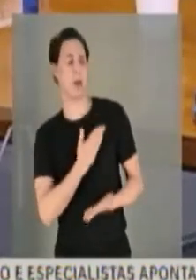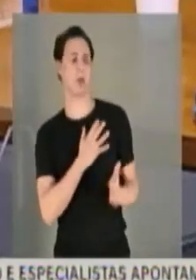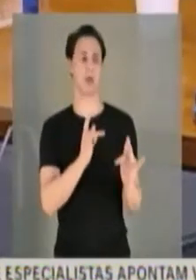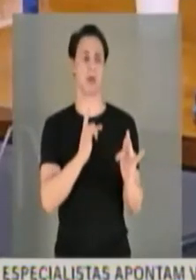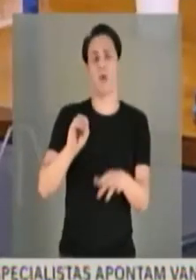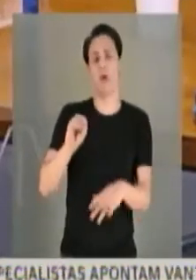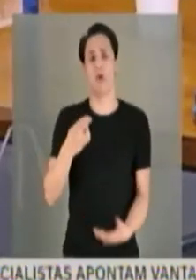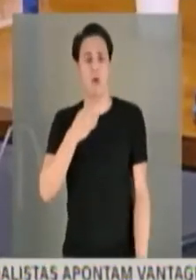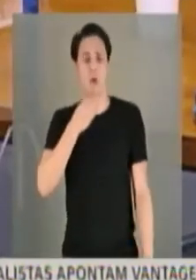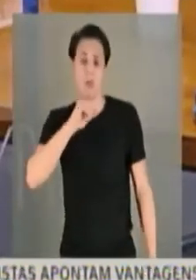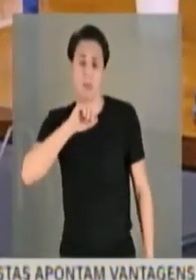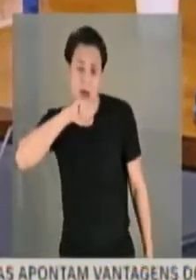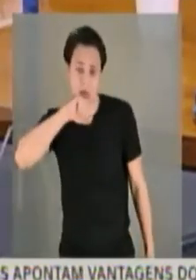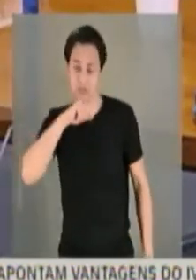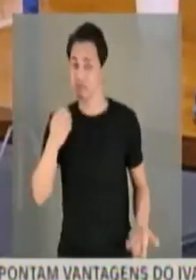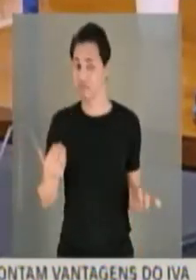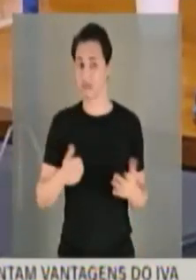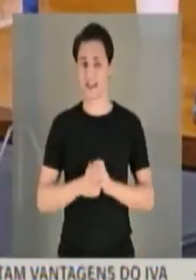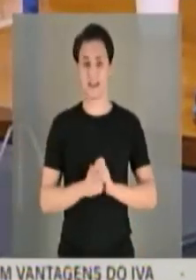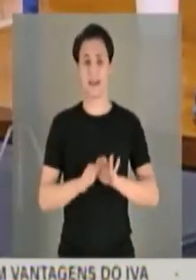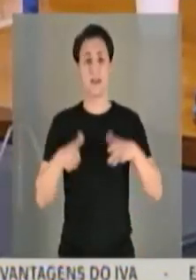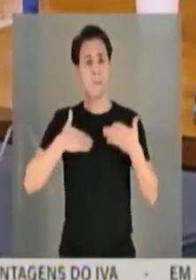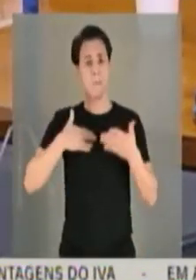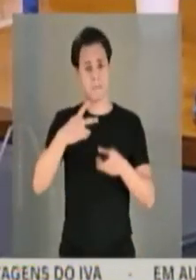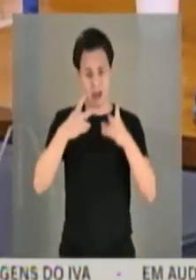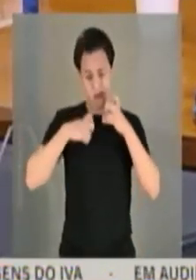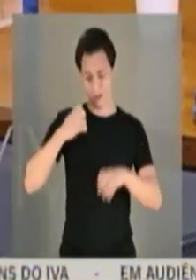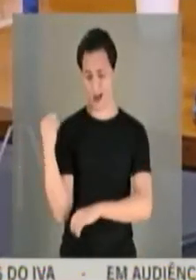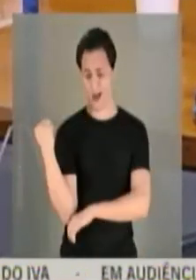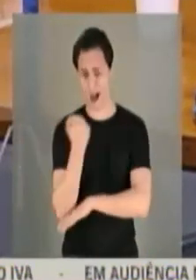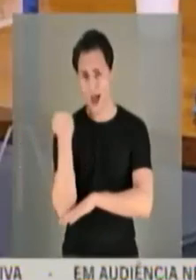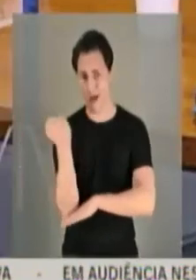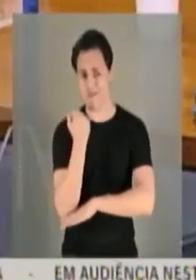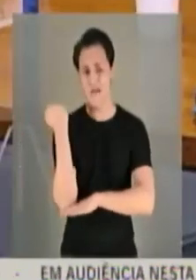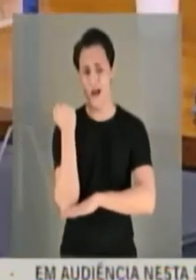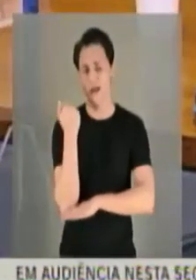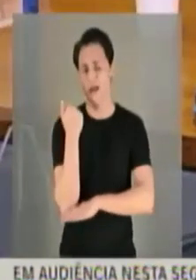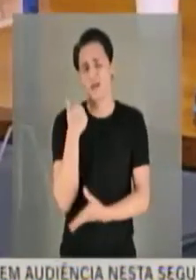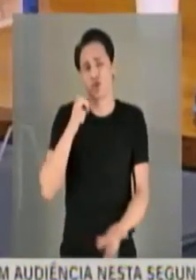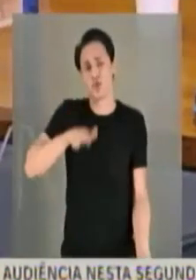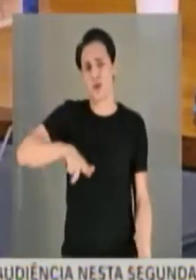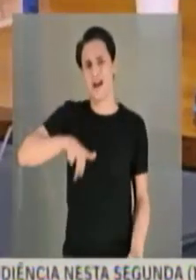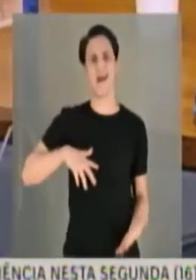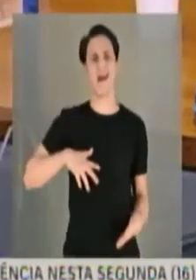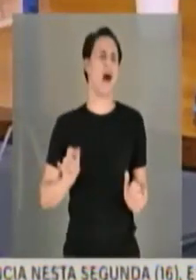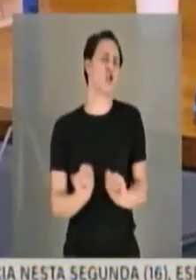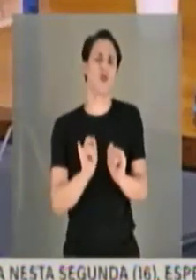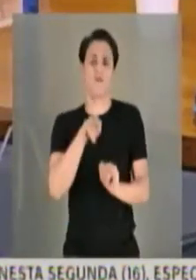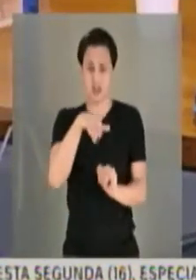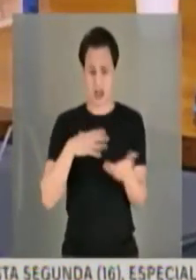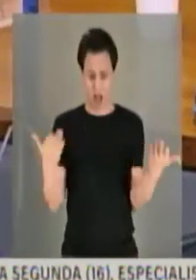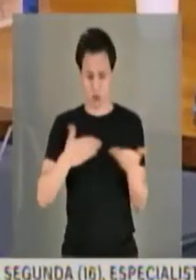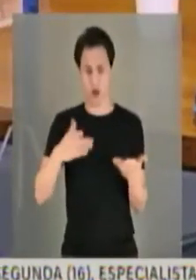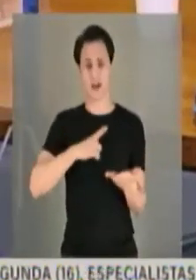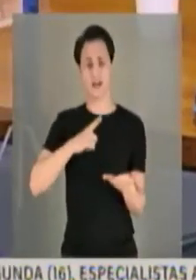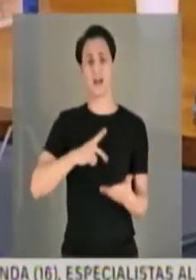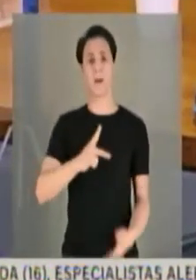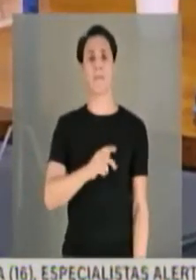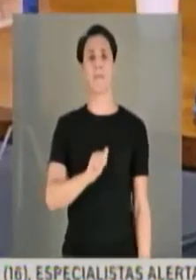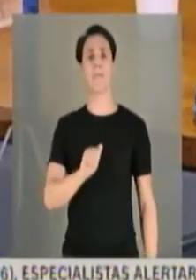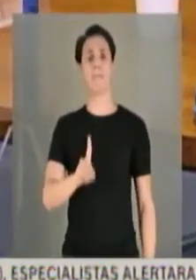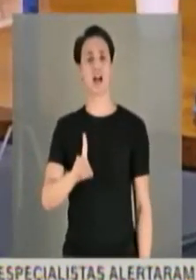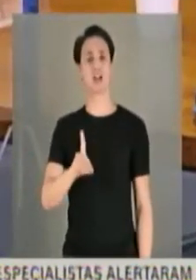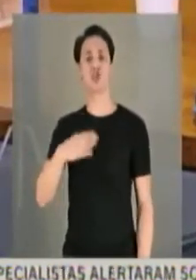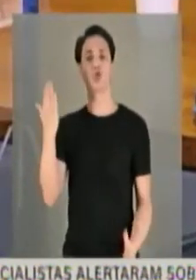Então, olha a gravidade e não é à toa que vossa senhoria responde um processo administrativo disciplinar. Eu não torço pela